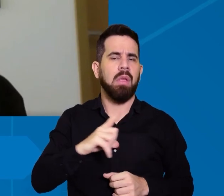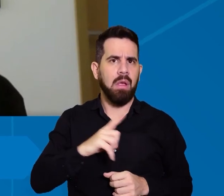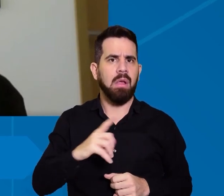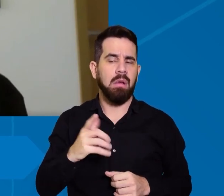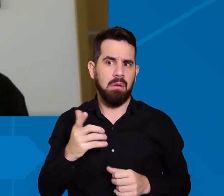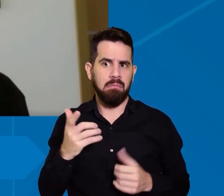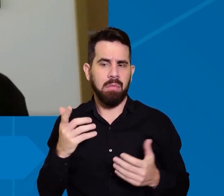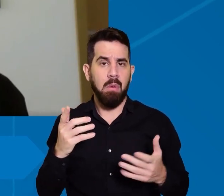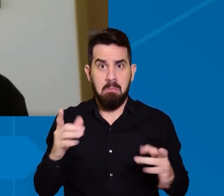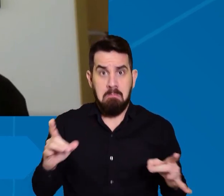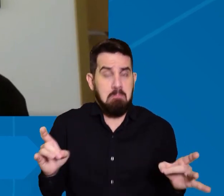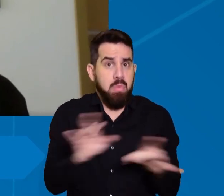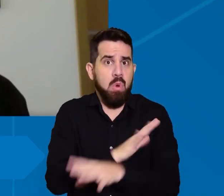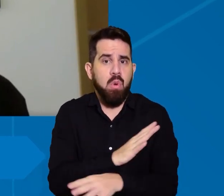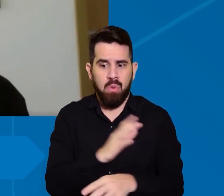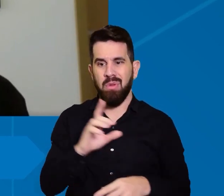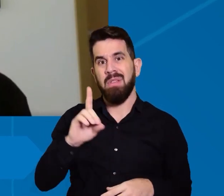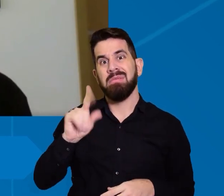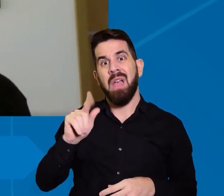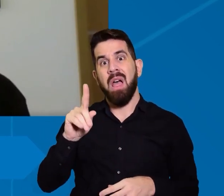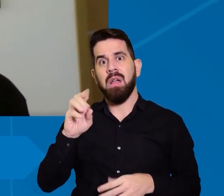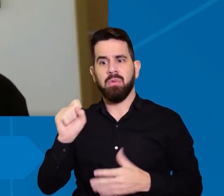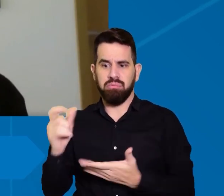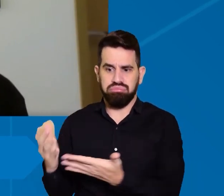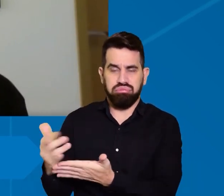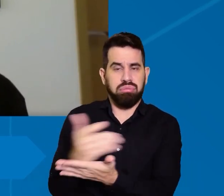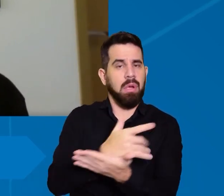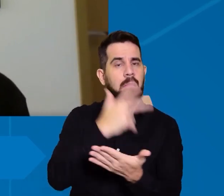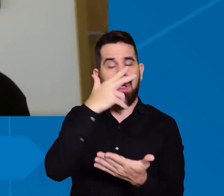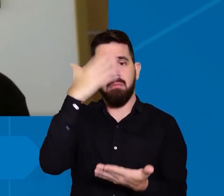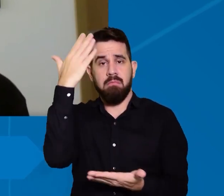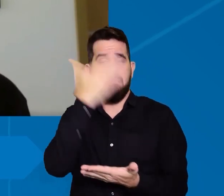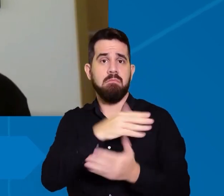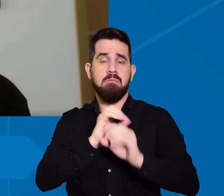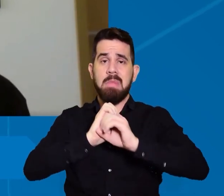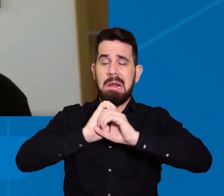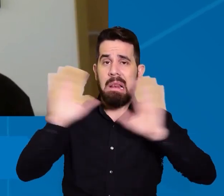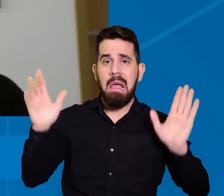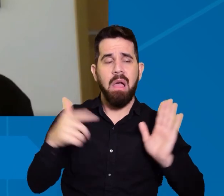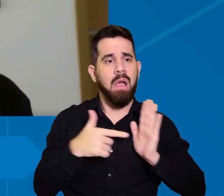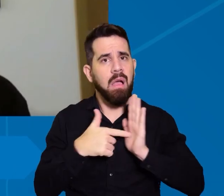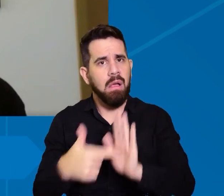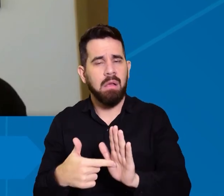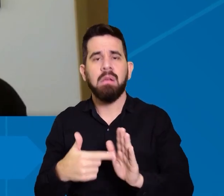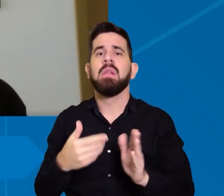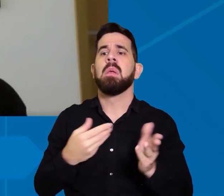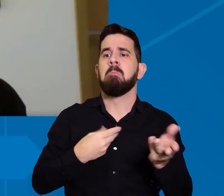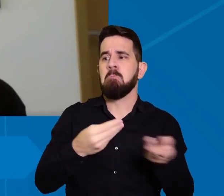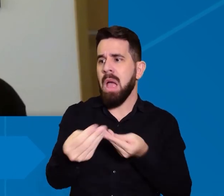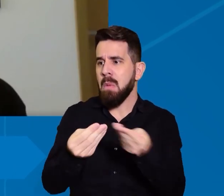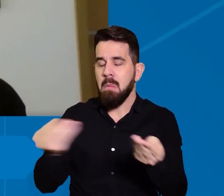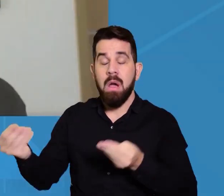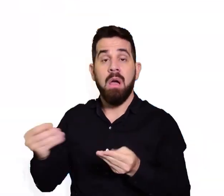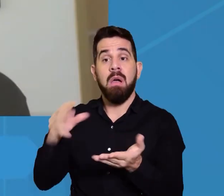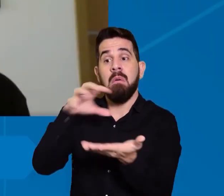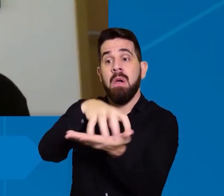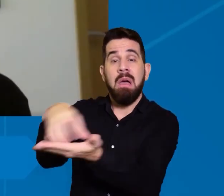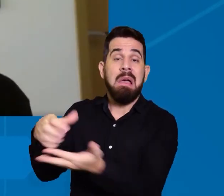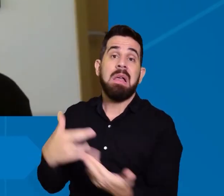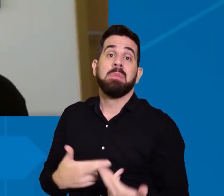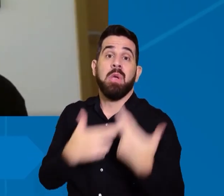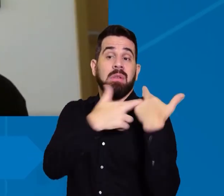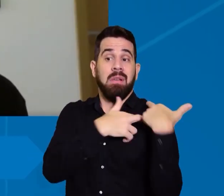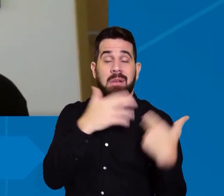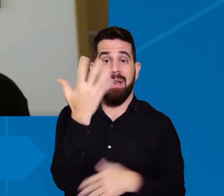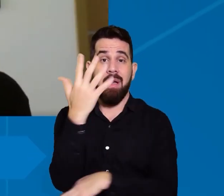monitoramento então esses dados são transparentes são passados diretamente para os órgãos ambientais então